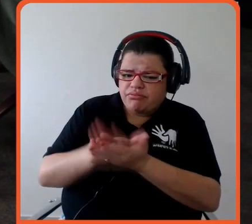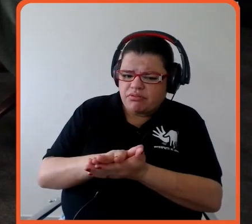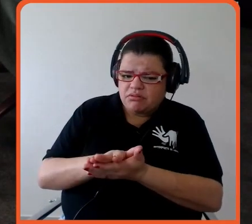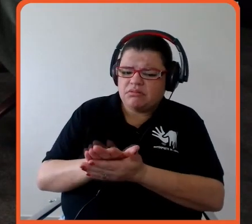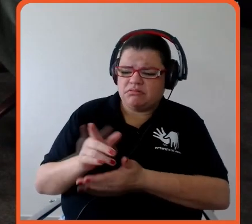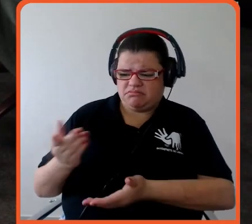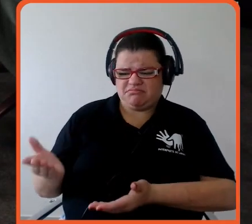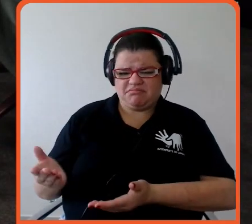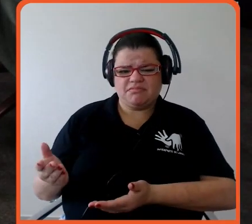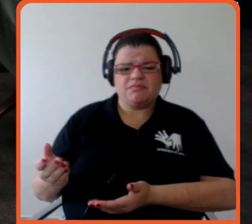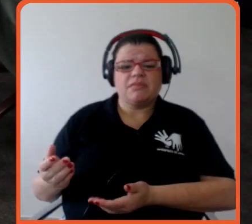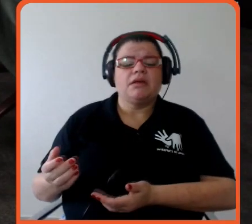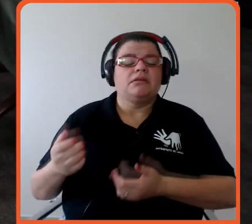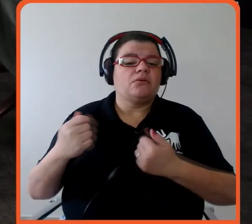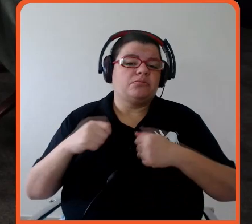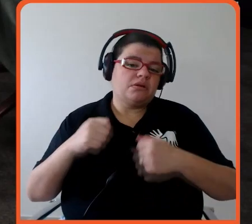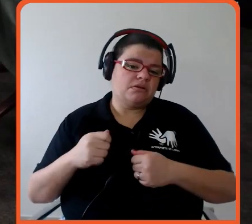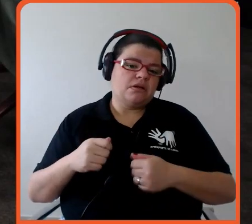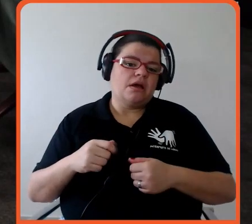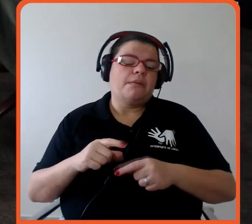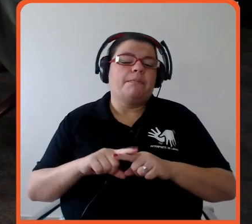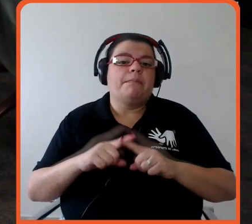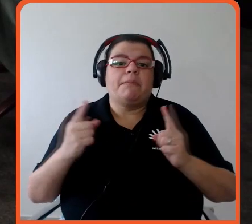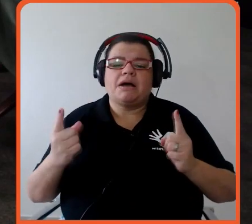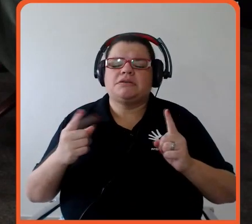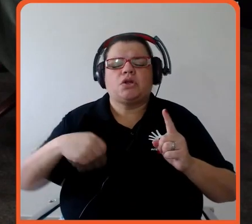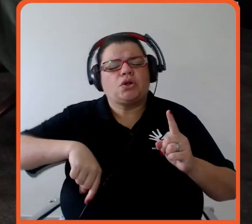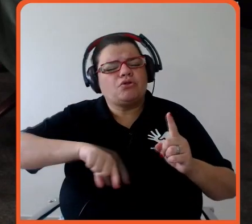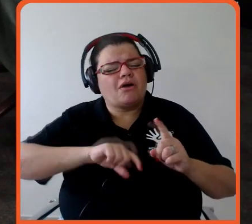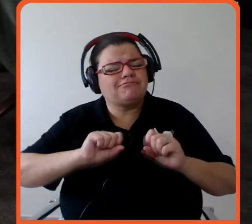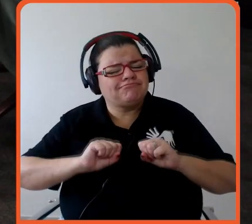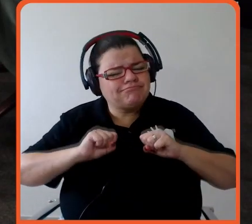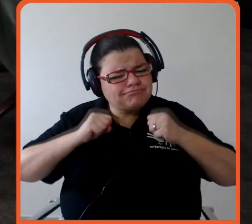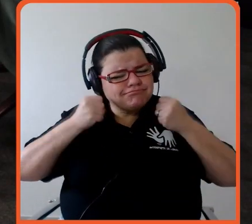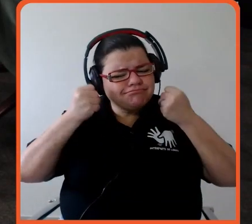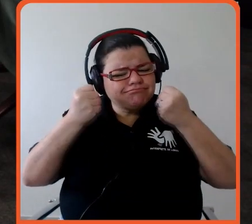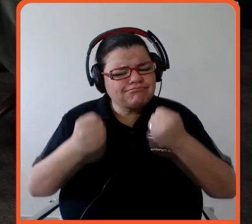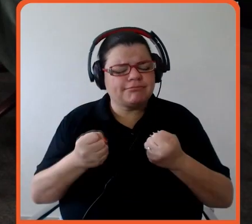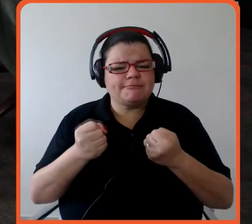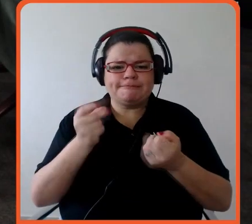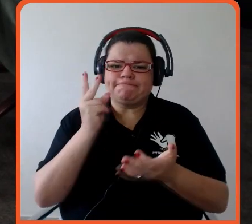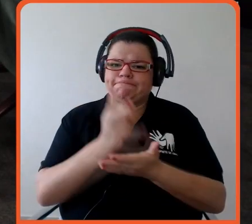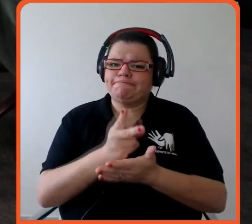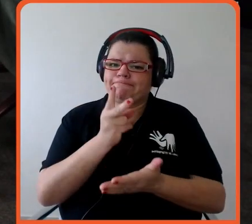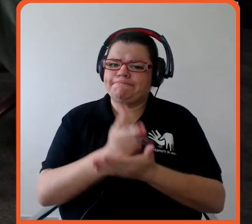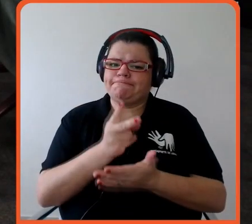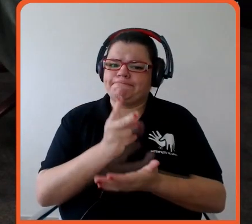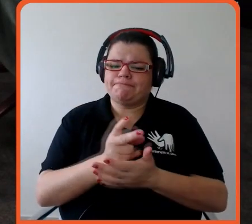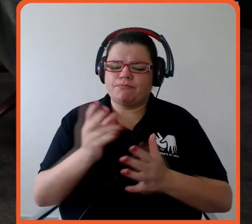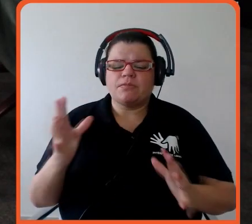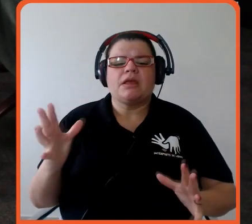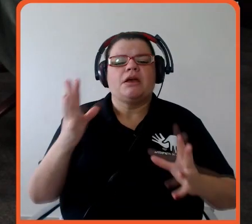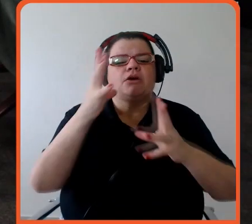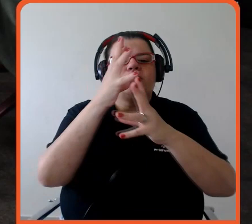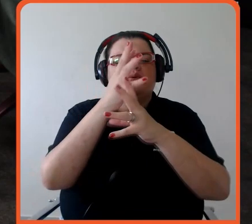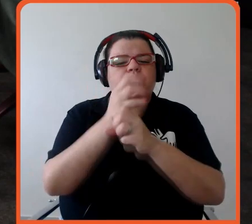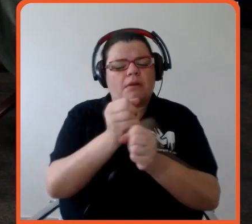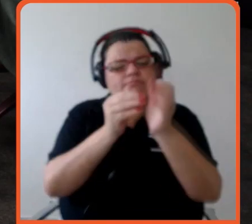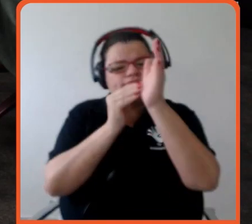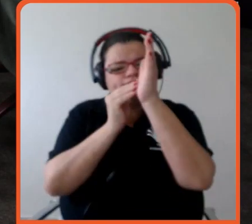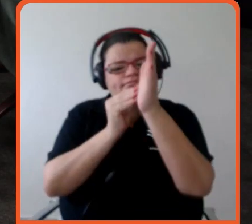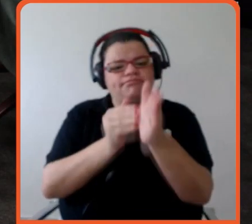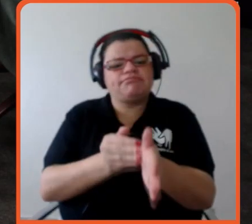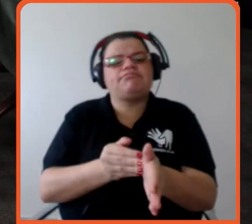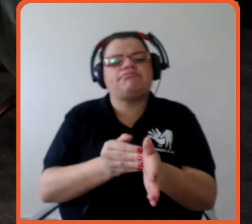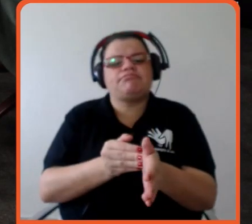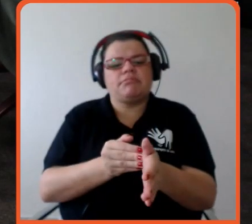investe, mas a gente sempre defendeu a contabilidade fidedigna do real